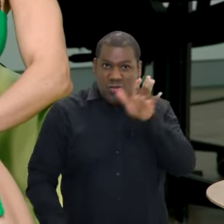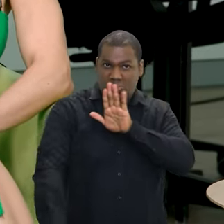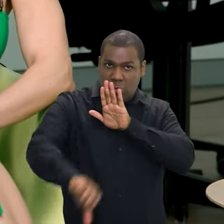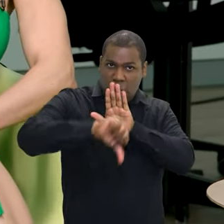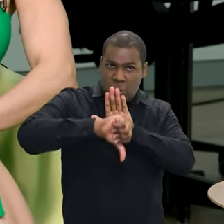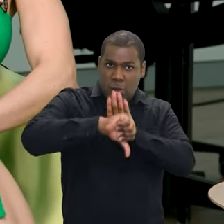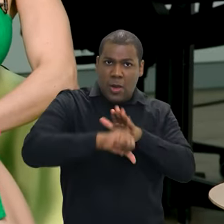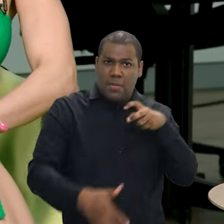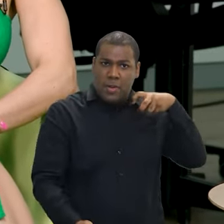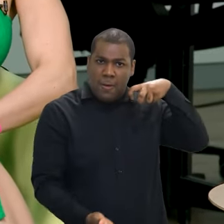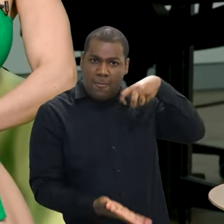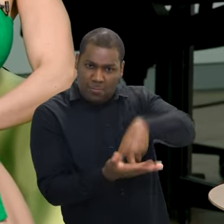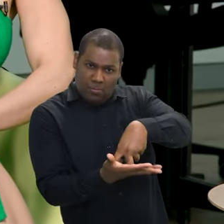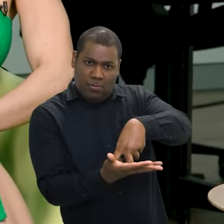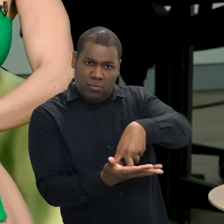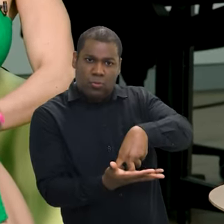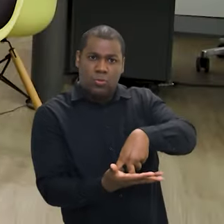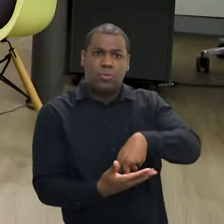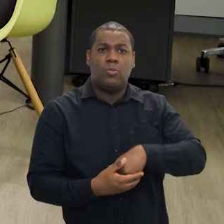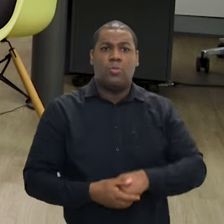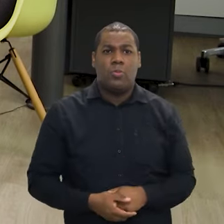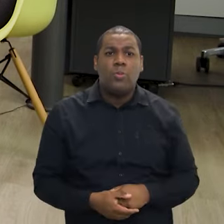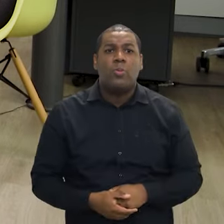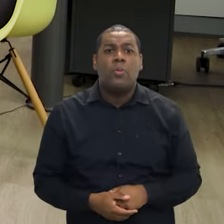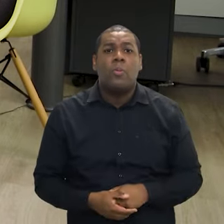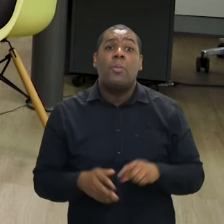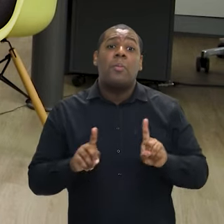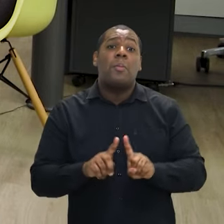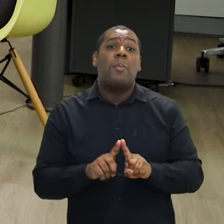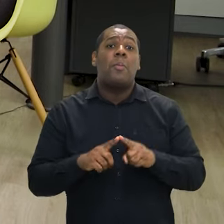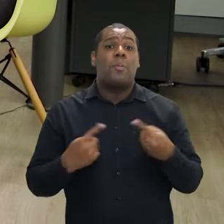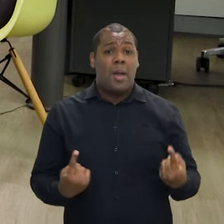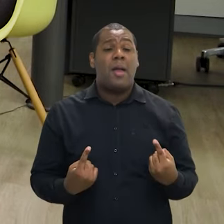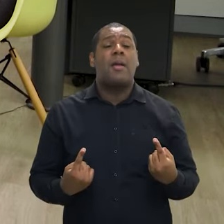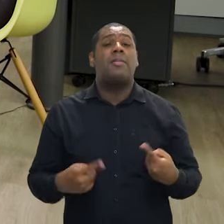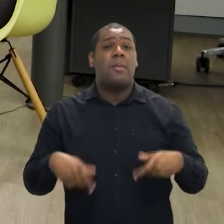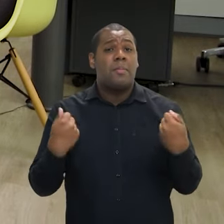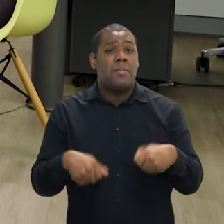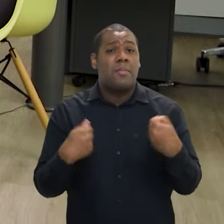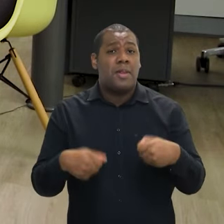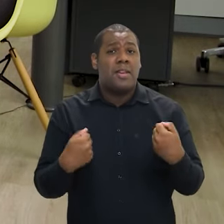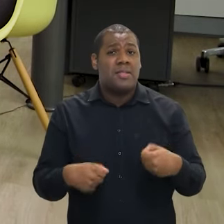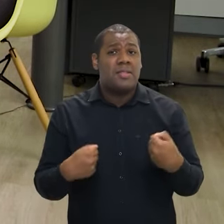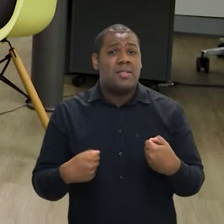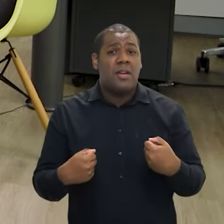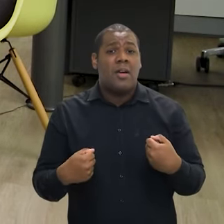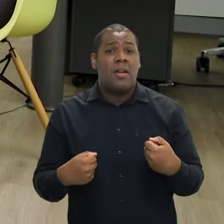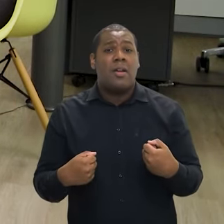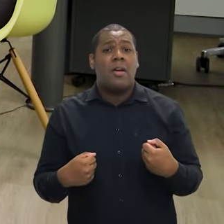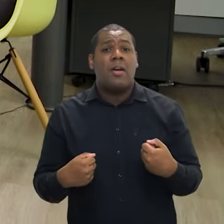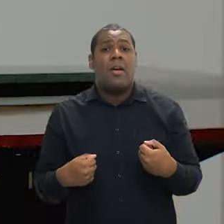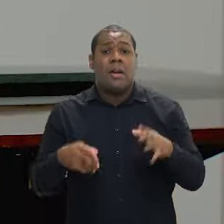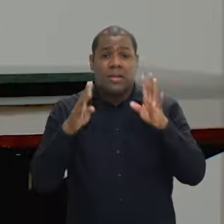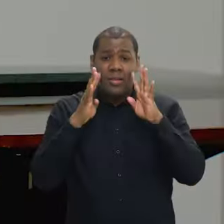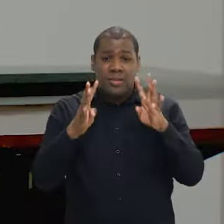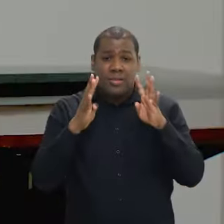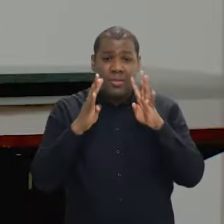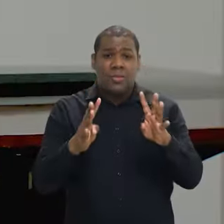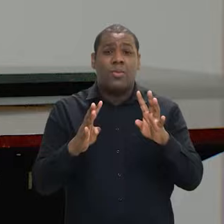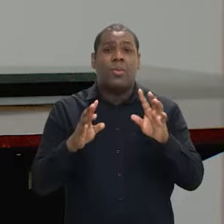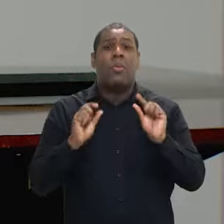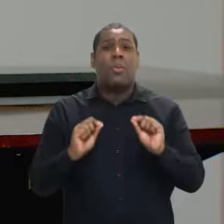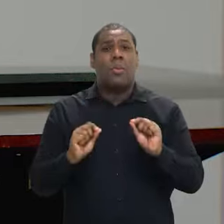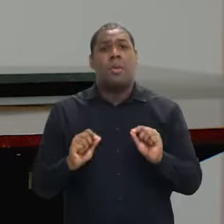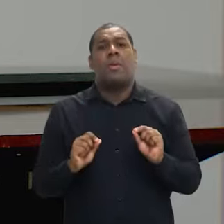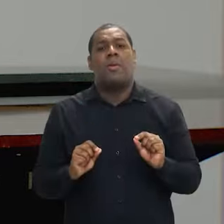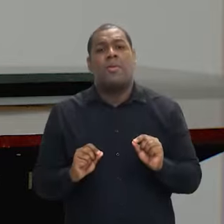esses crimes que são praticados, mas a gente não pode deixar de olhar para o fato